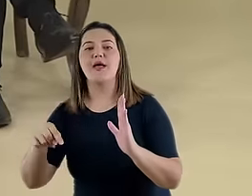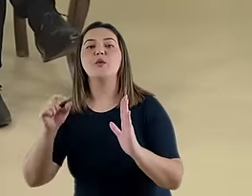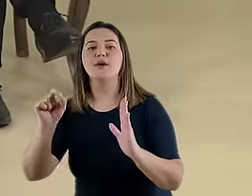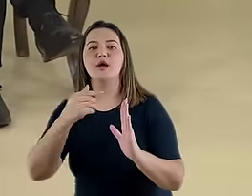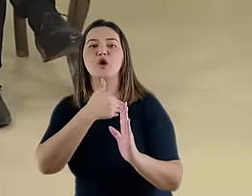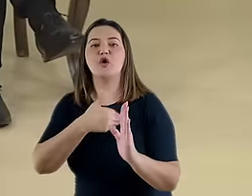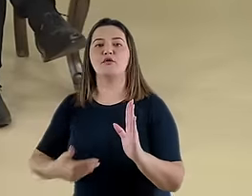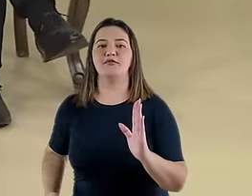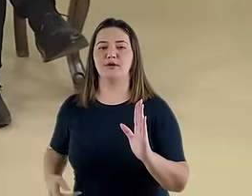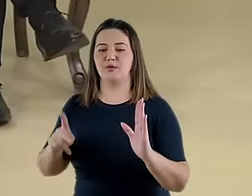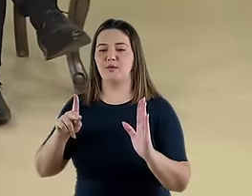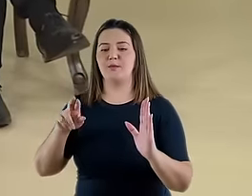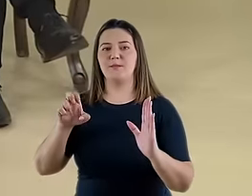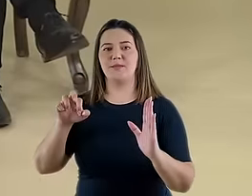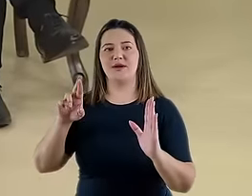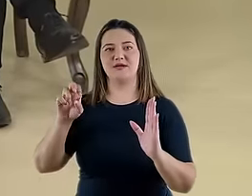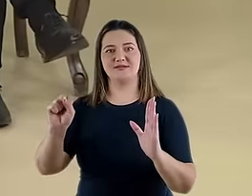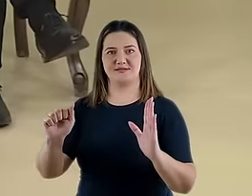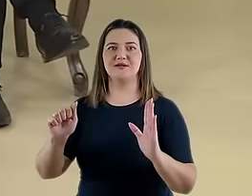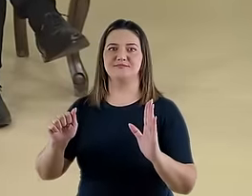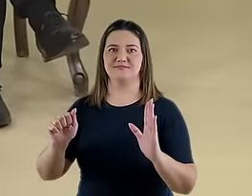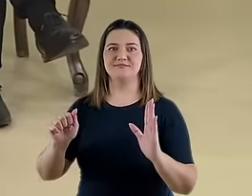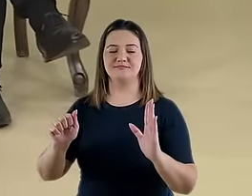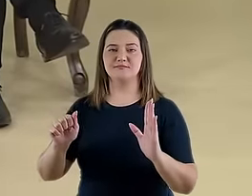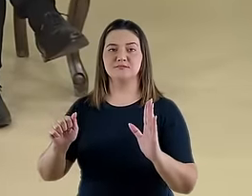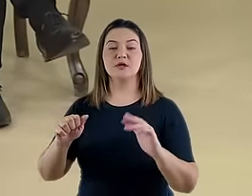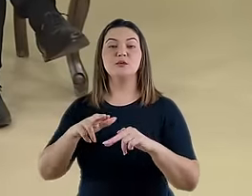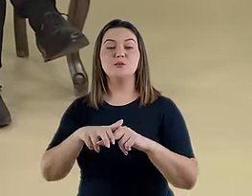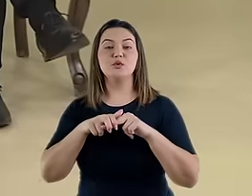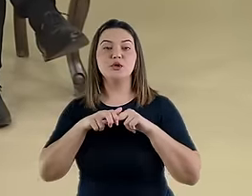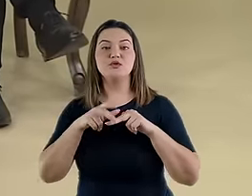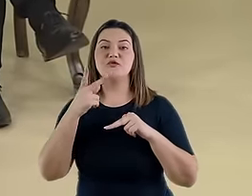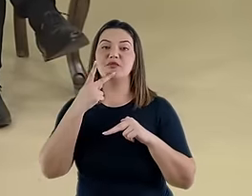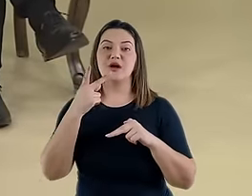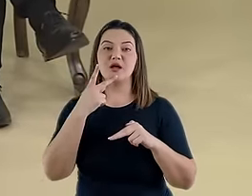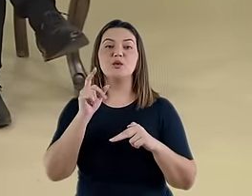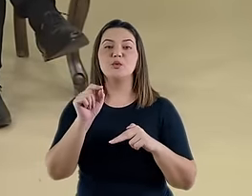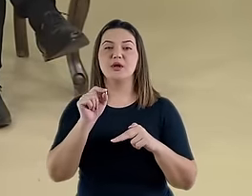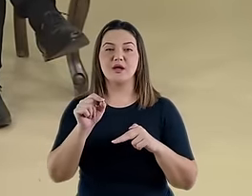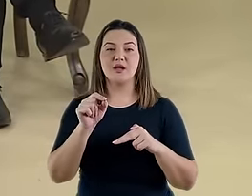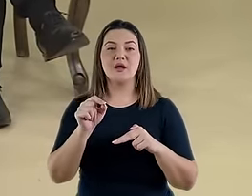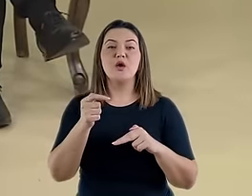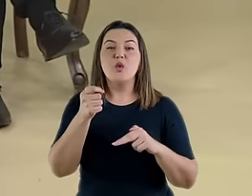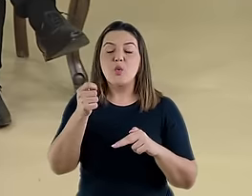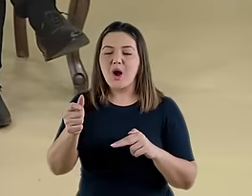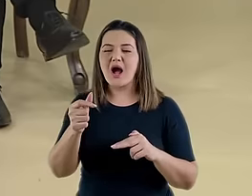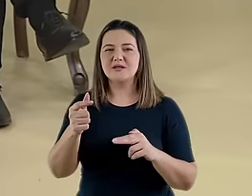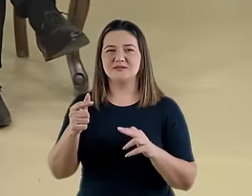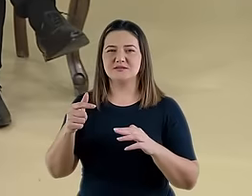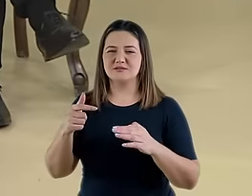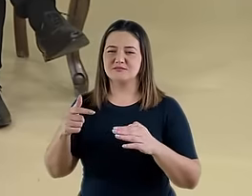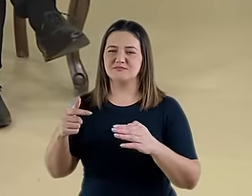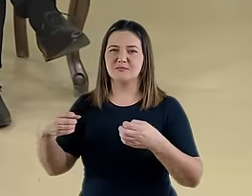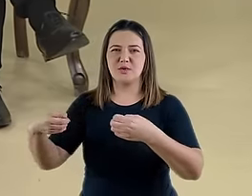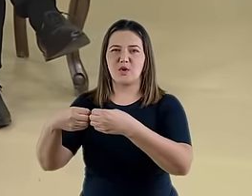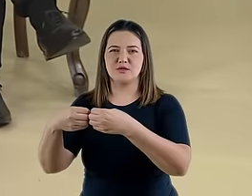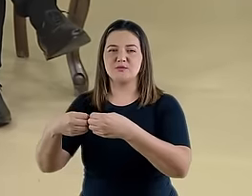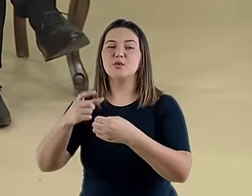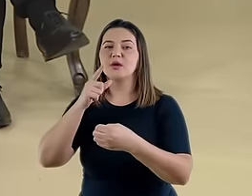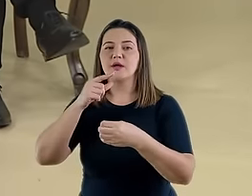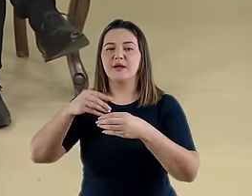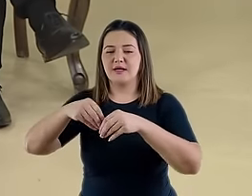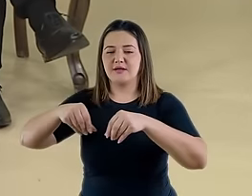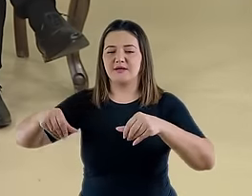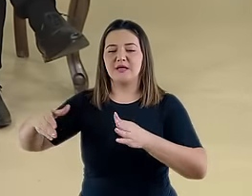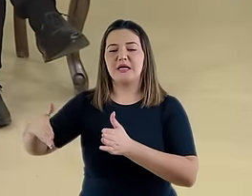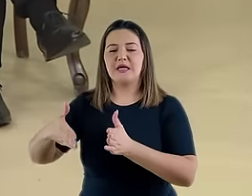aquilo que é descrito no capítulo 12, ele estava, de acordo com o livro, às margens do rio Tigre. Você pode ler